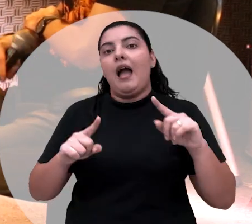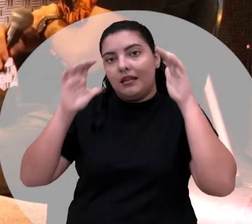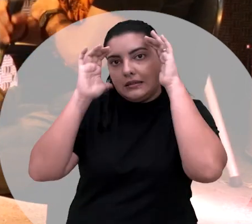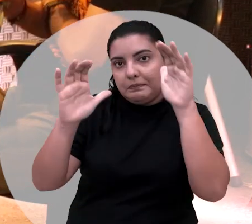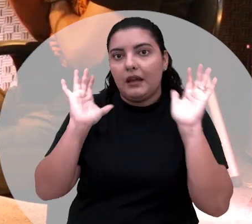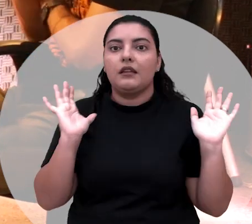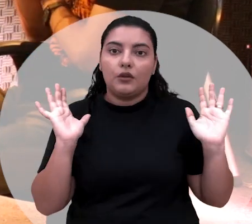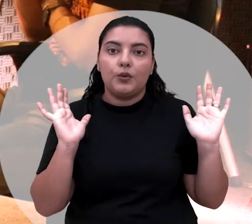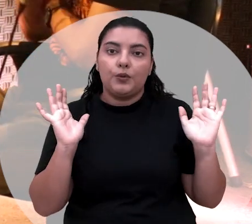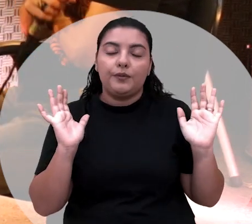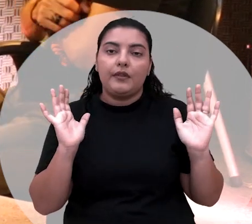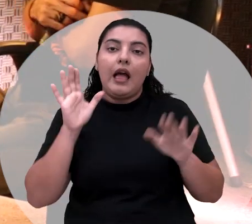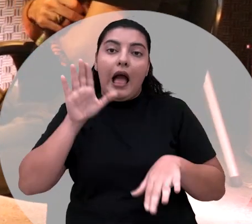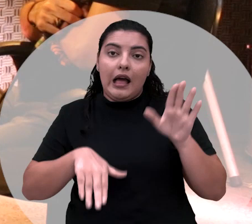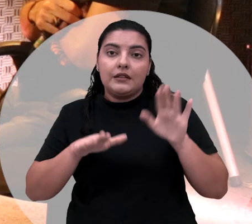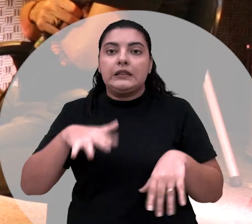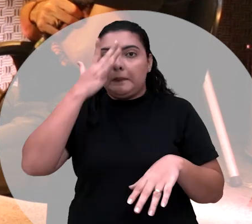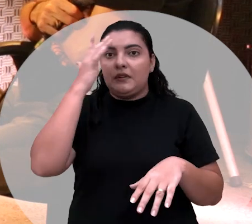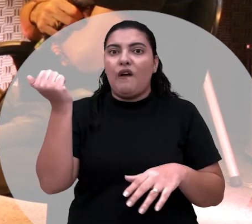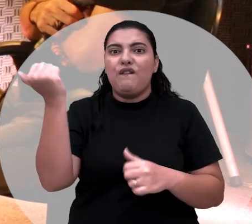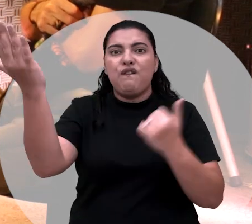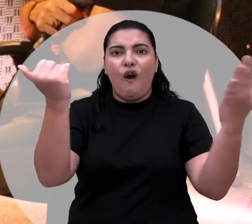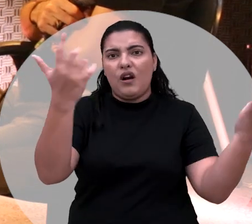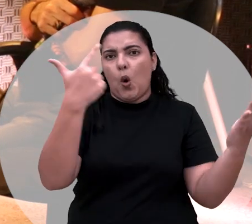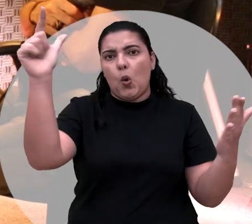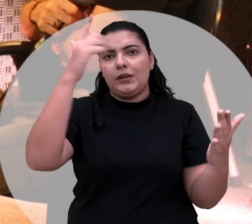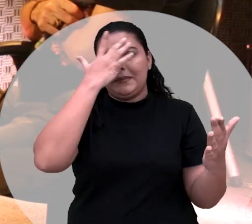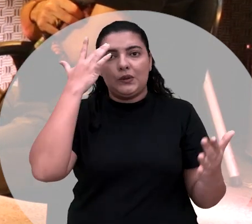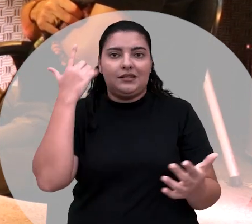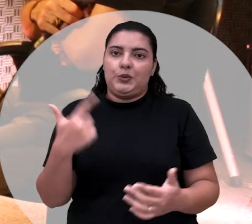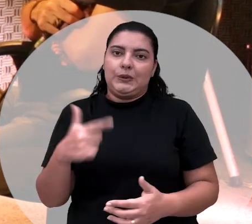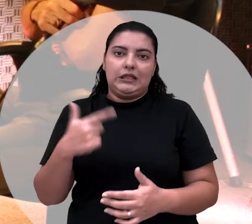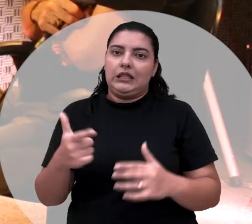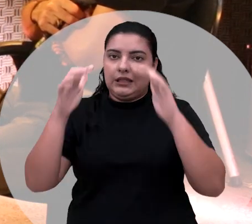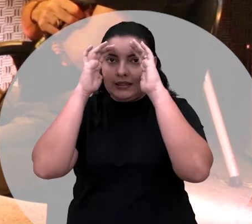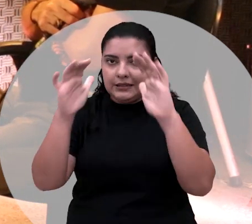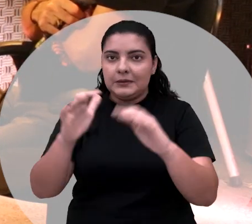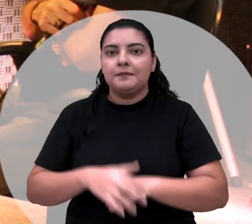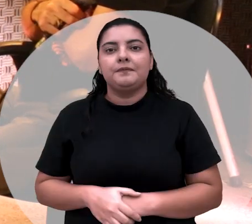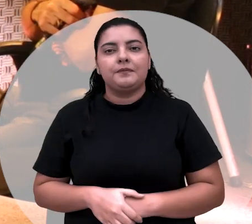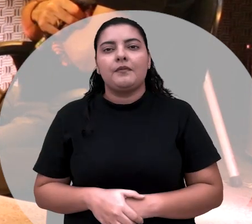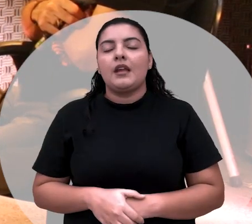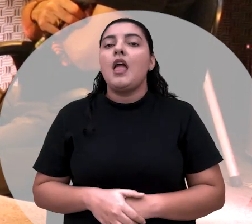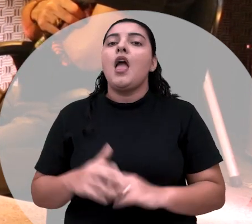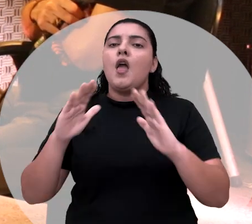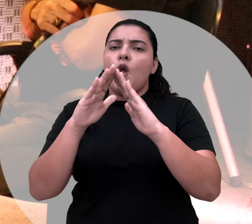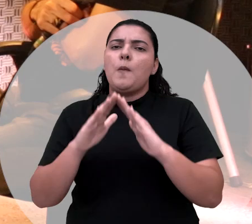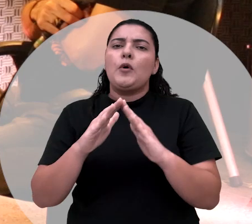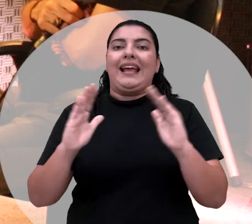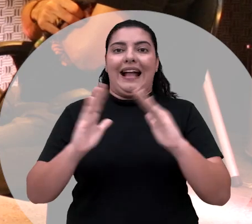Já não posso dizer, às vezes, das pessoas do lado de fora, né? Então, sempre, eu morei em casa